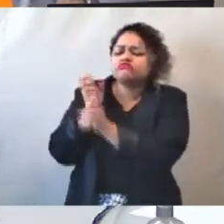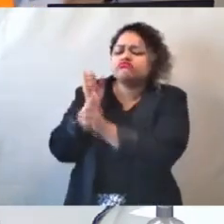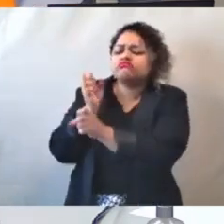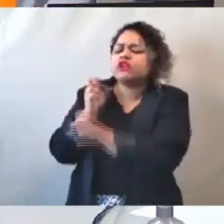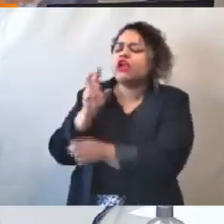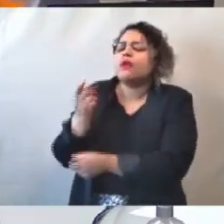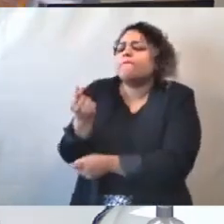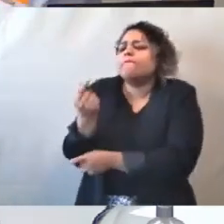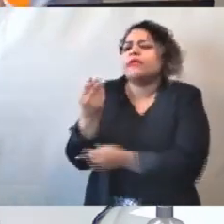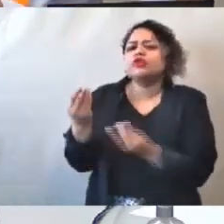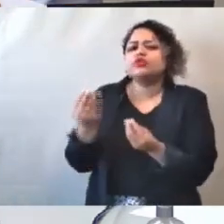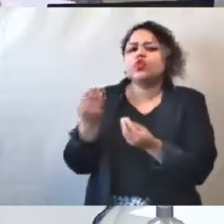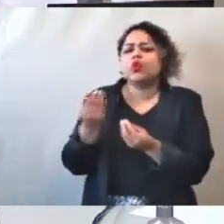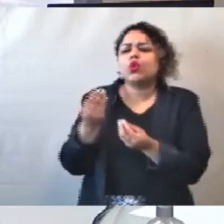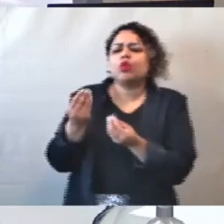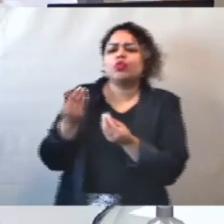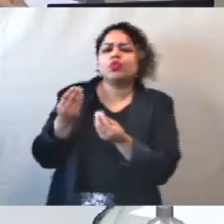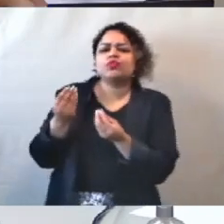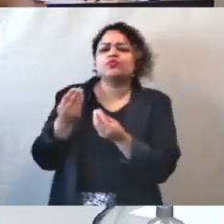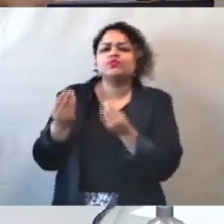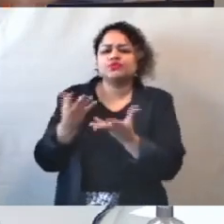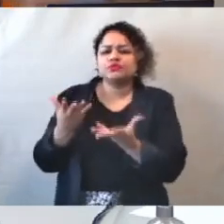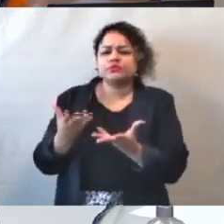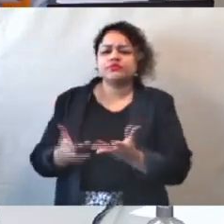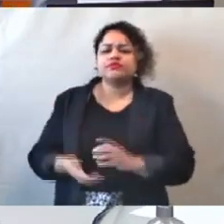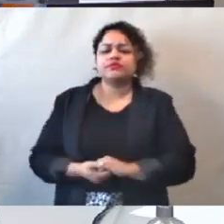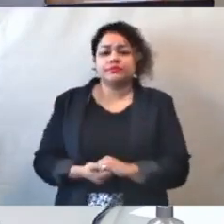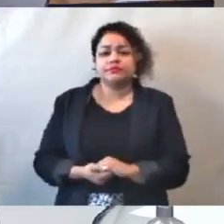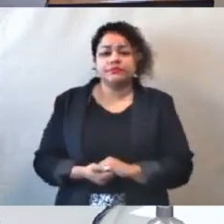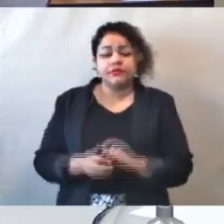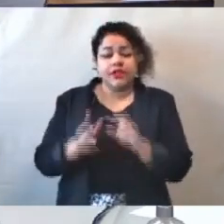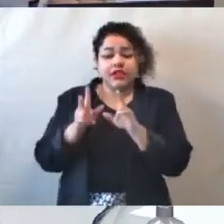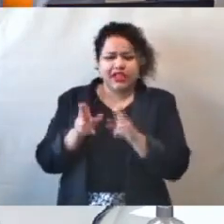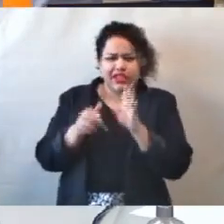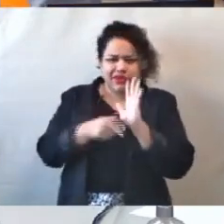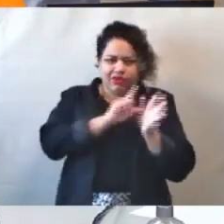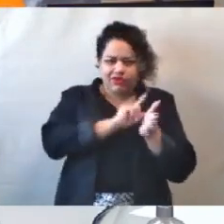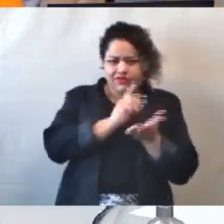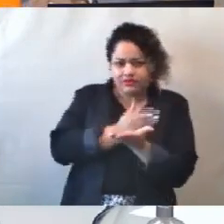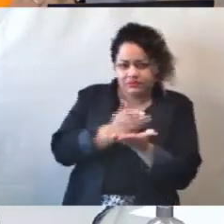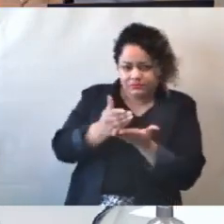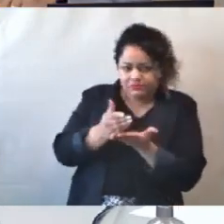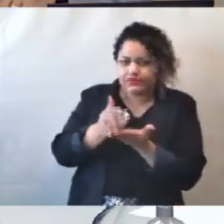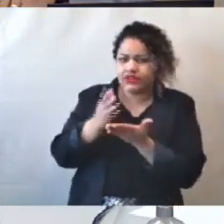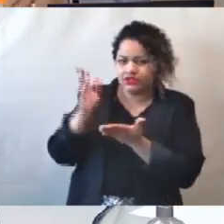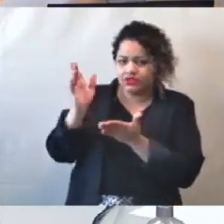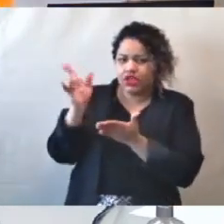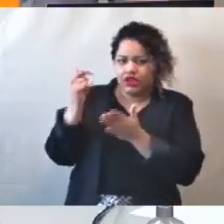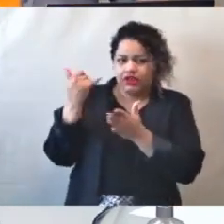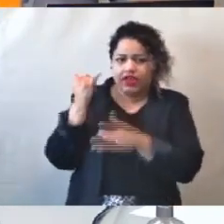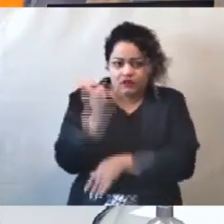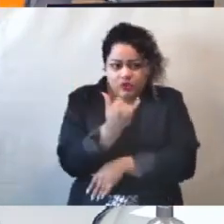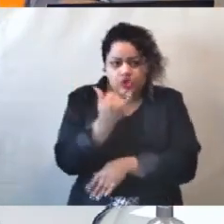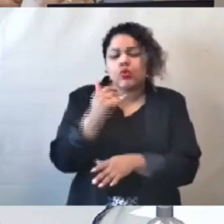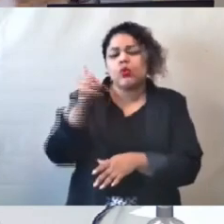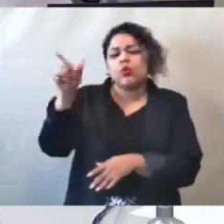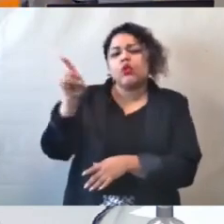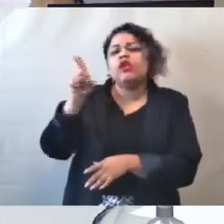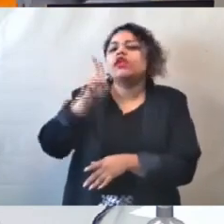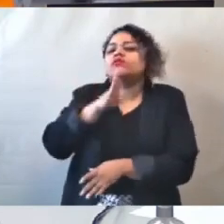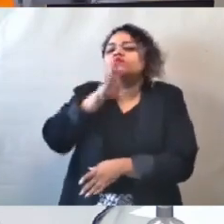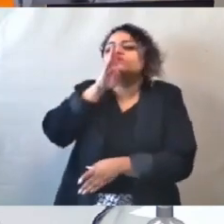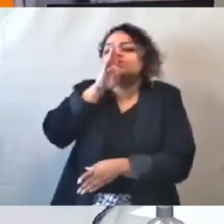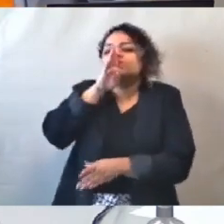Faço o registro de que, conforme informado no início dessa reunião, o investigado optou pela faculdade legal de permanecer em